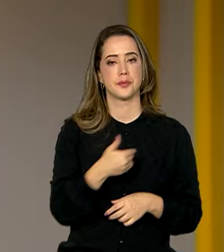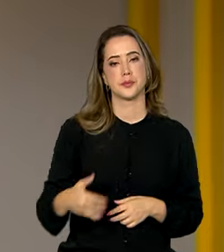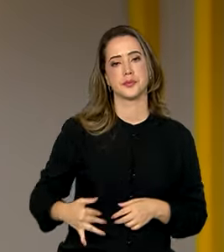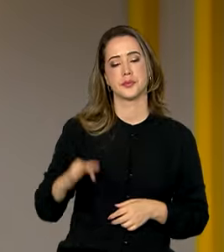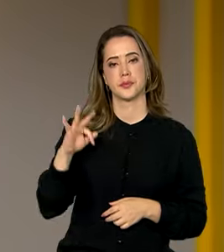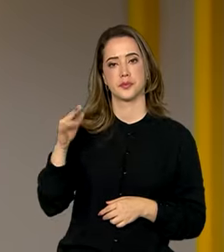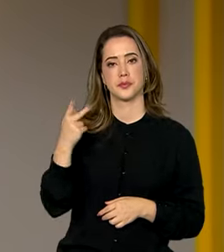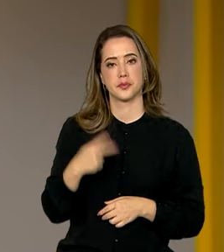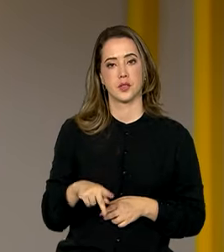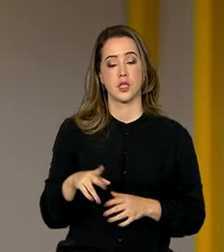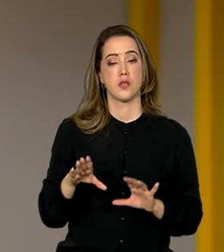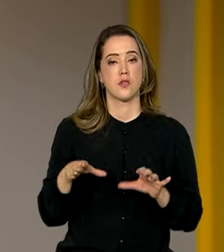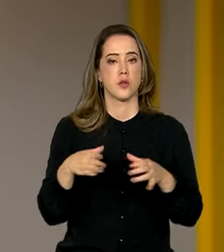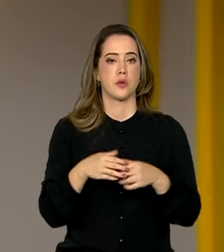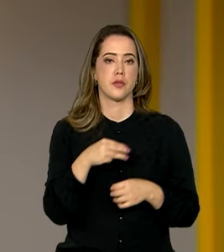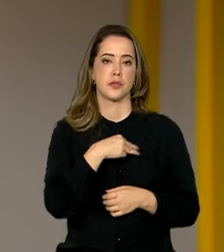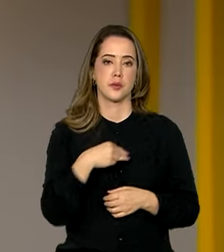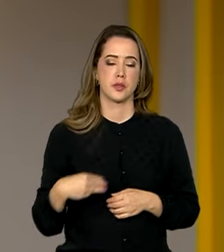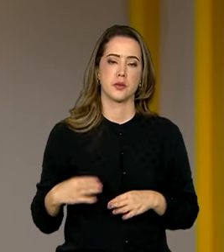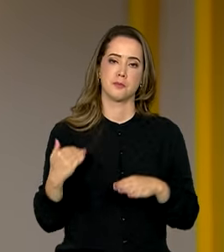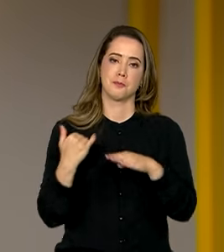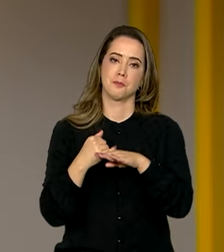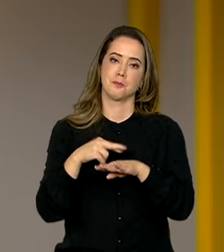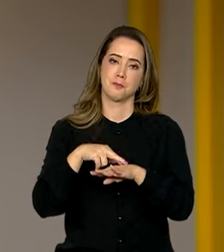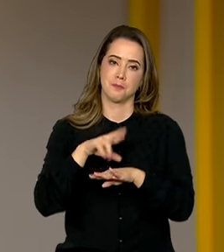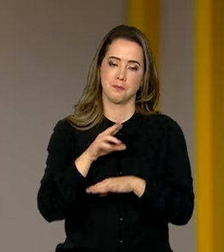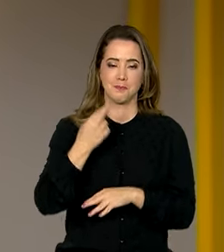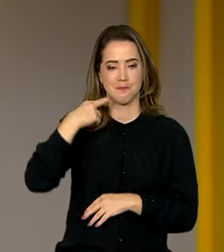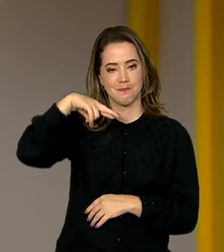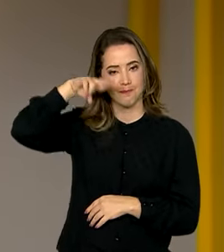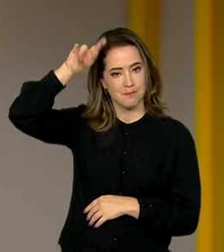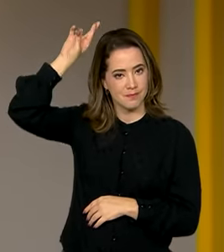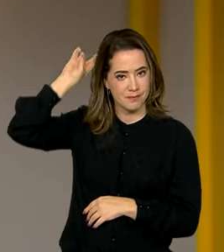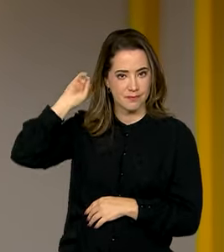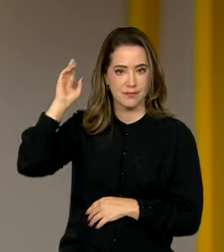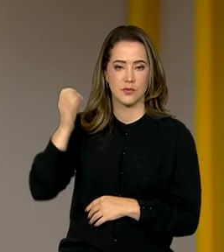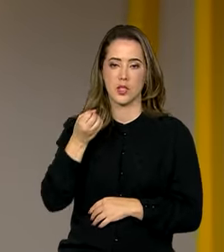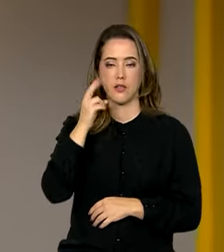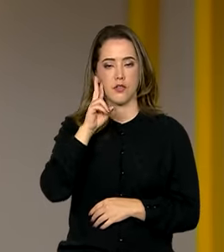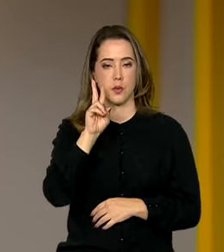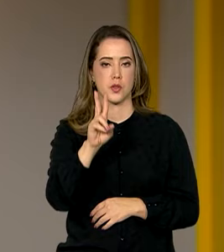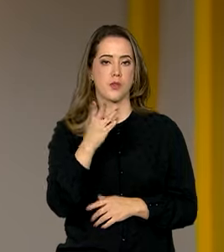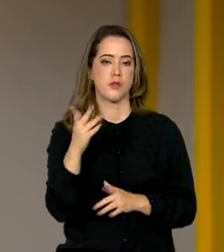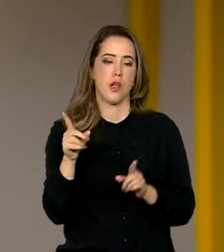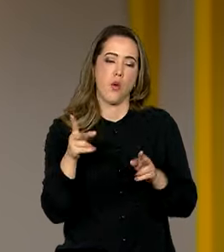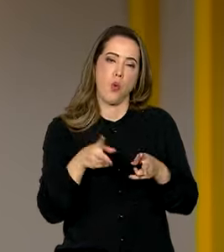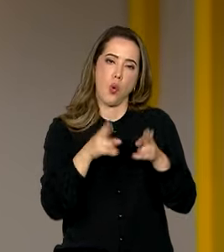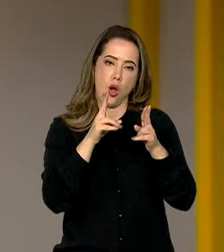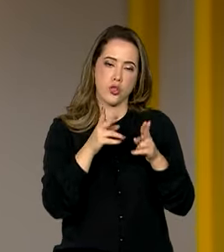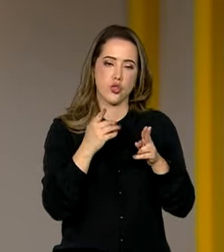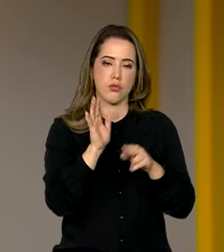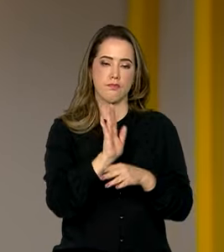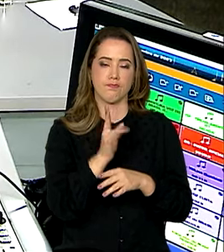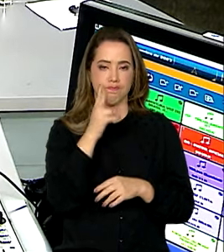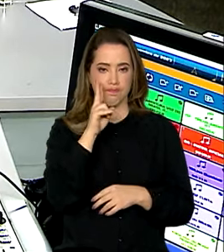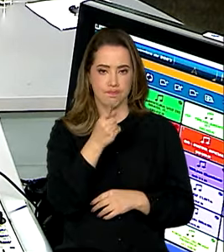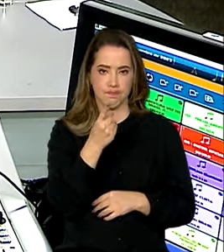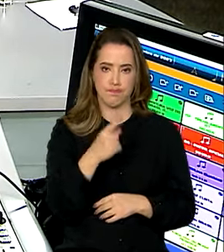governo federal nesta área foi a ministra da Igualdade Racial, Aniele Franco. Confira aí um trecho da entrevista.